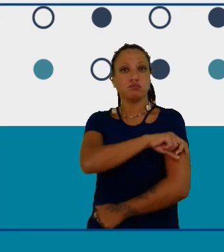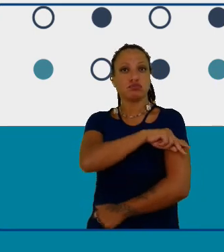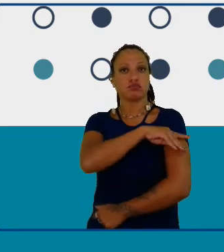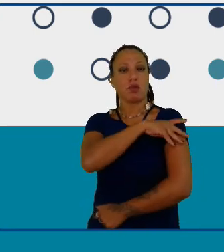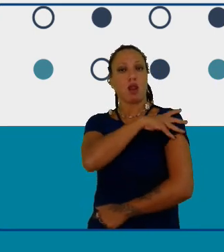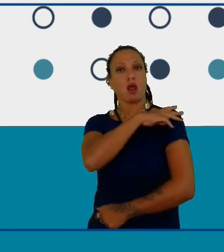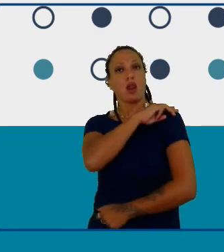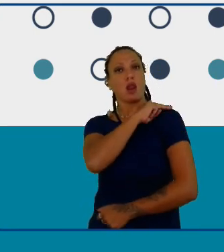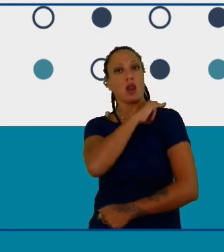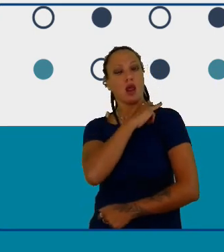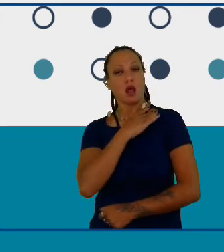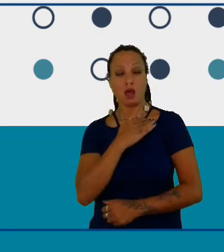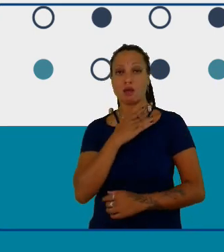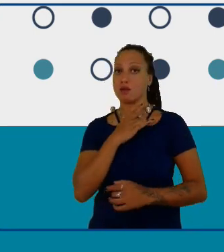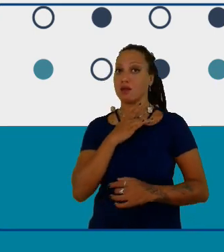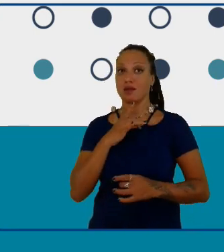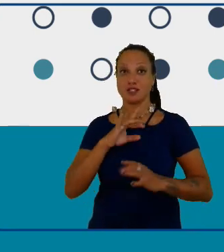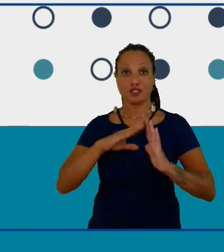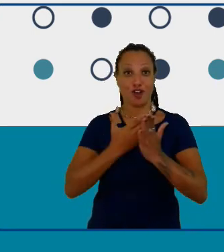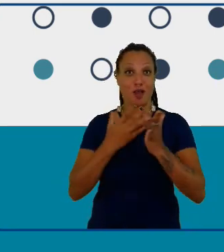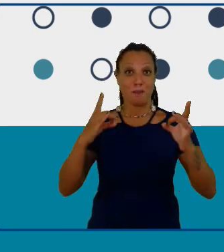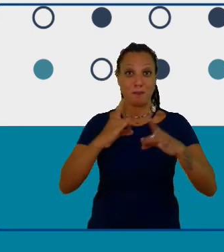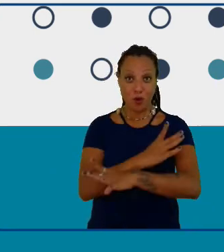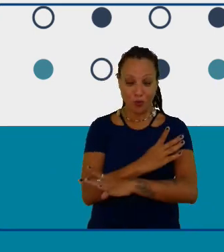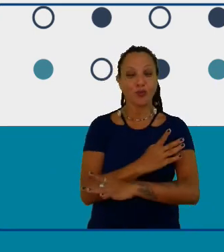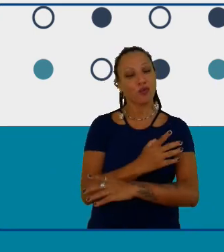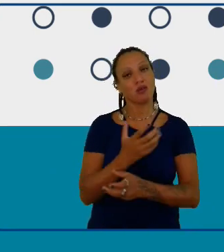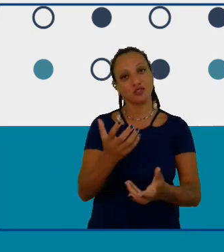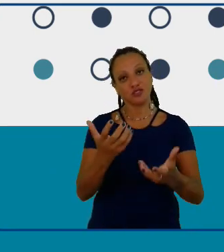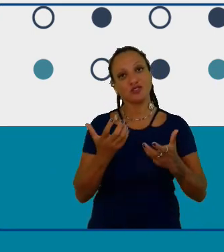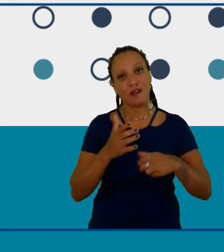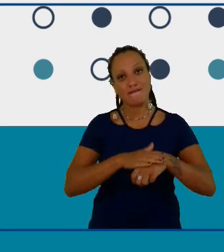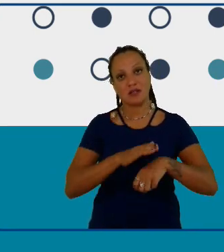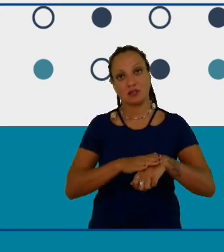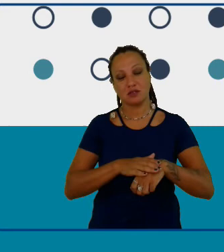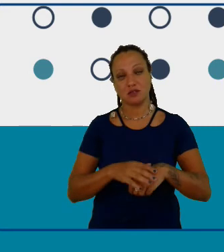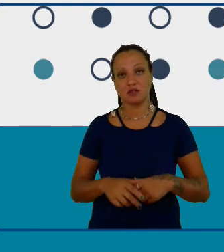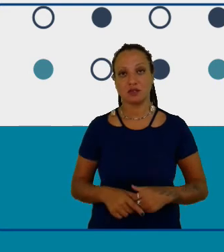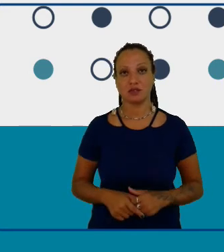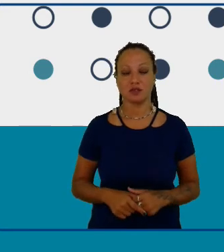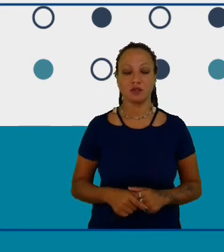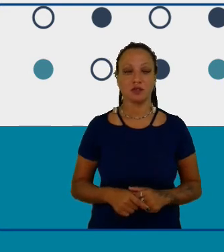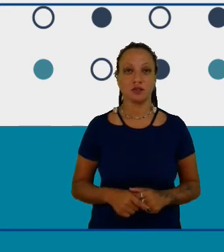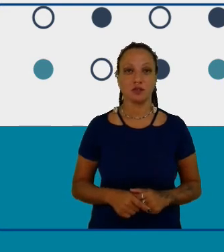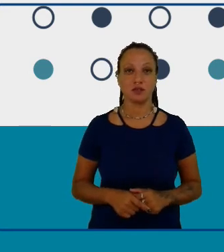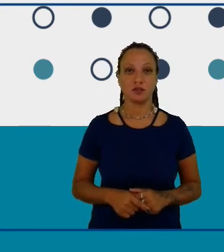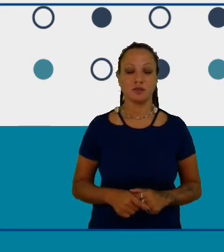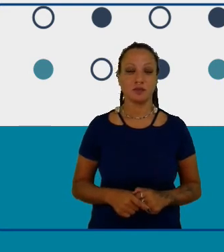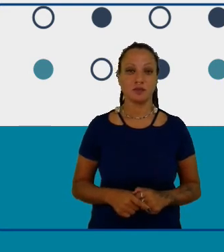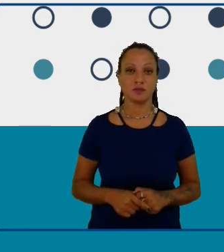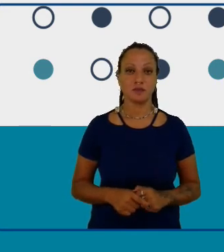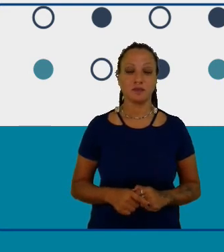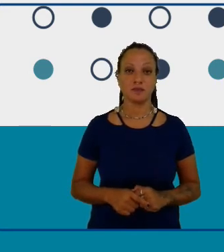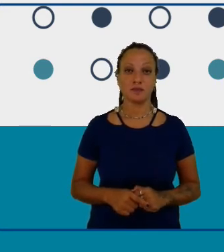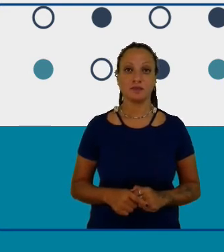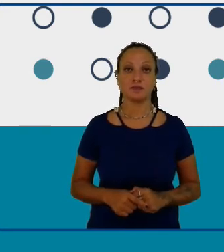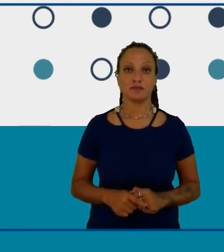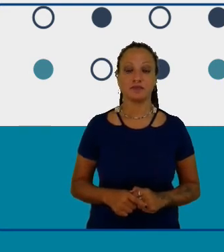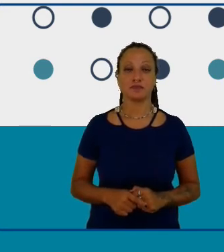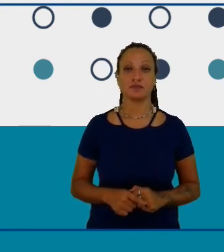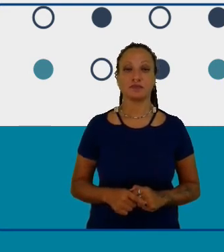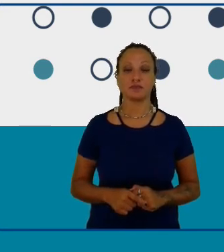em termos das diferenças a gente acaba construindo